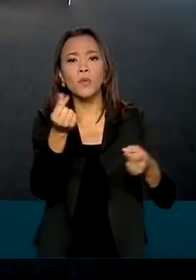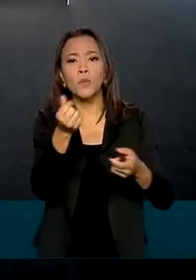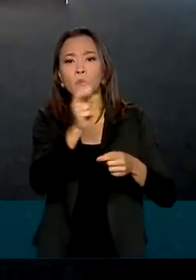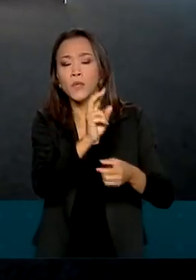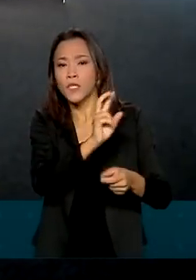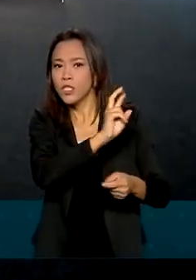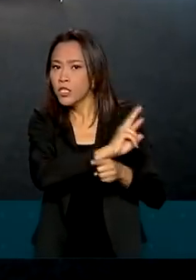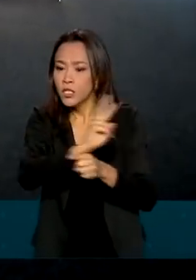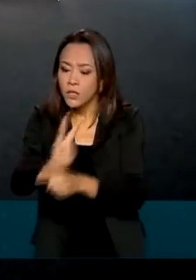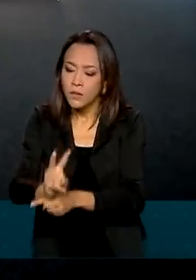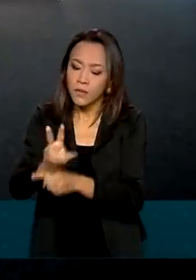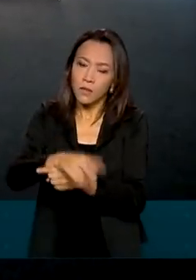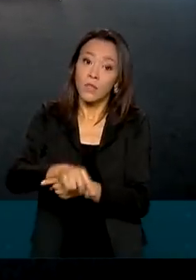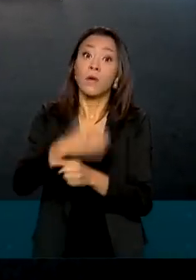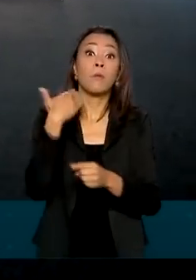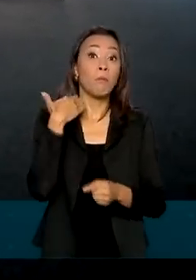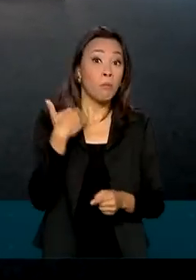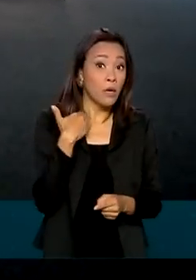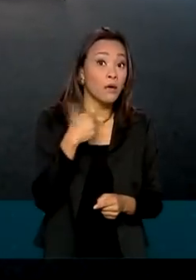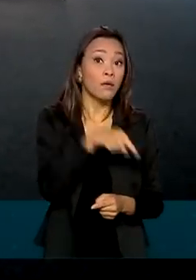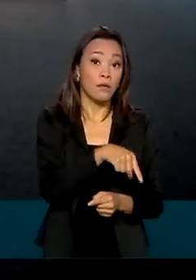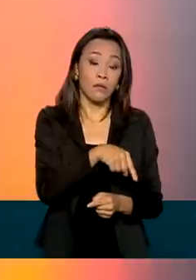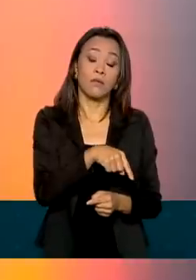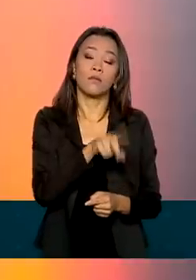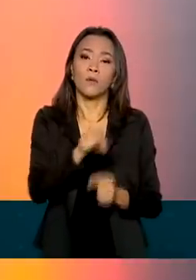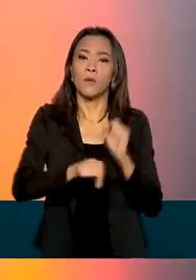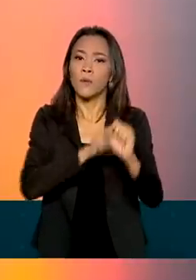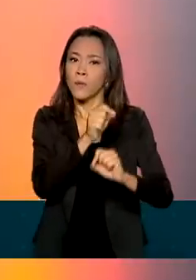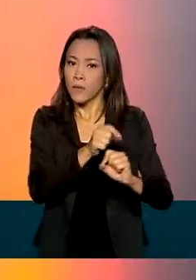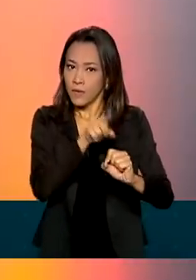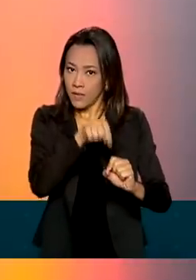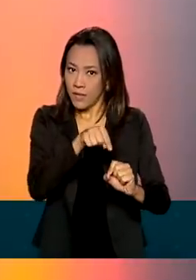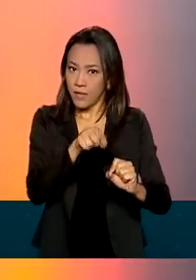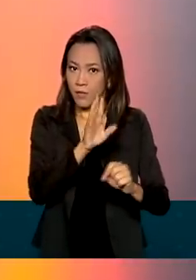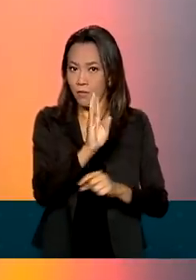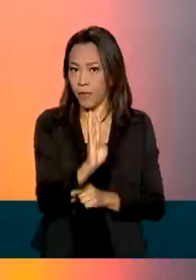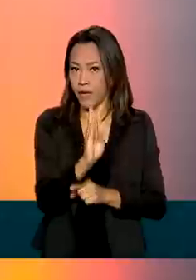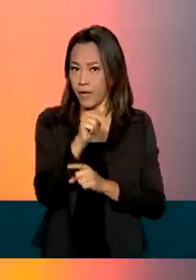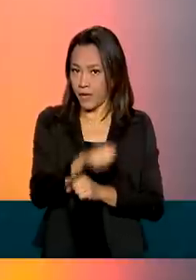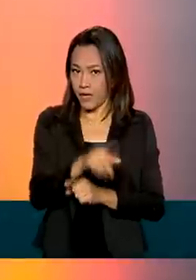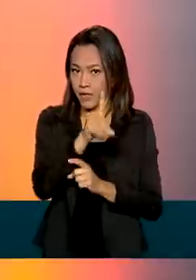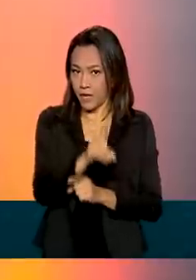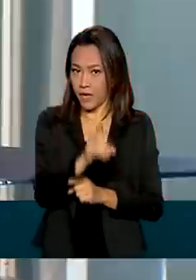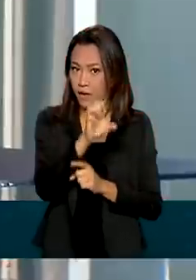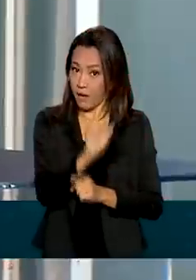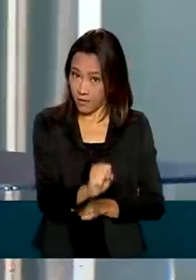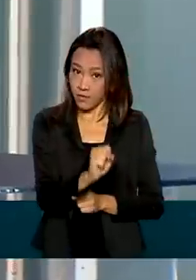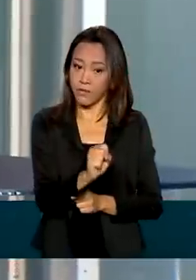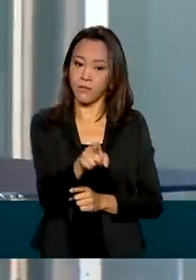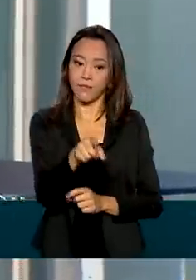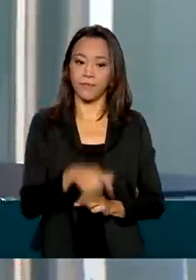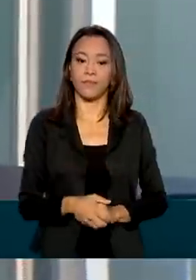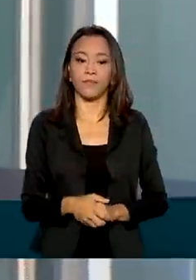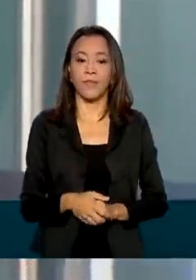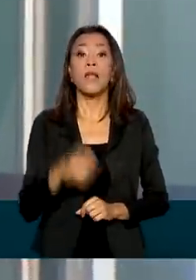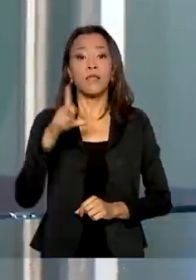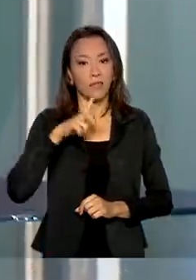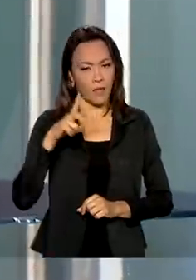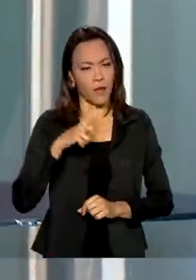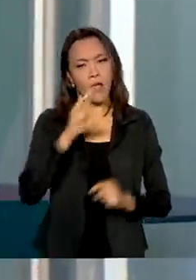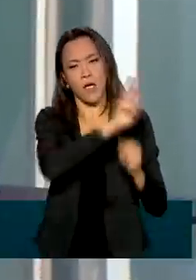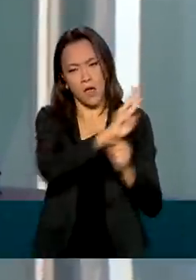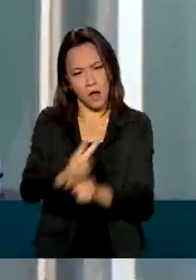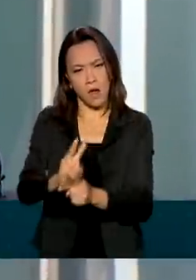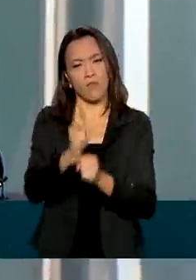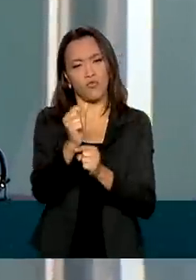eventos via Banco Nacional de Desenvolvimento Econômico e Social, BNDES. A gente tem algumas linhas de crédito para